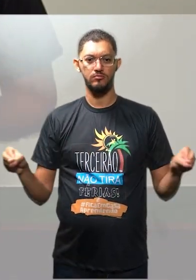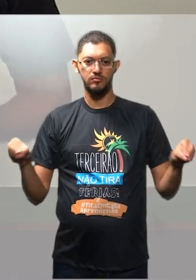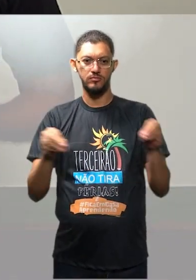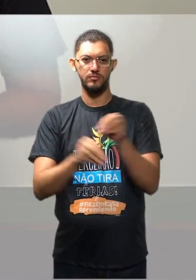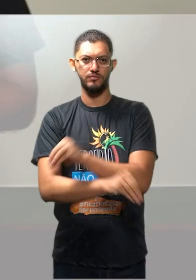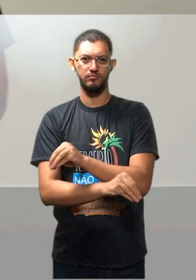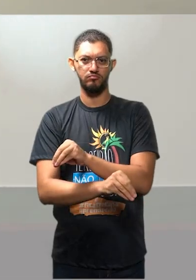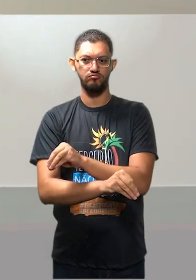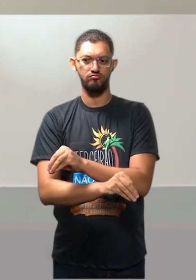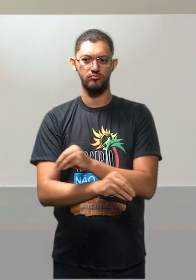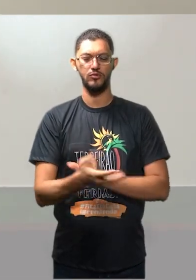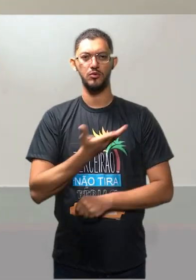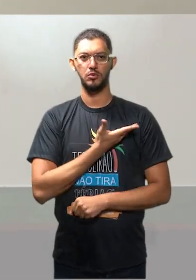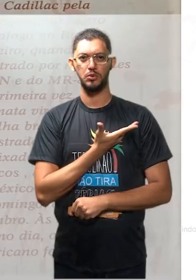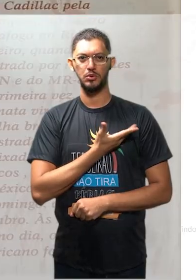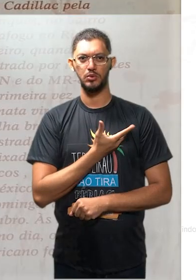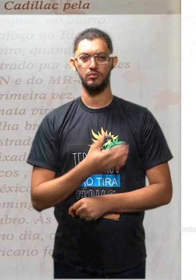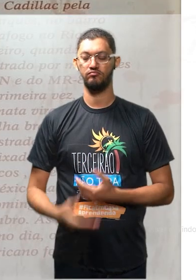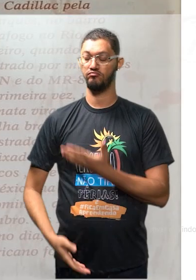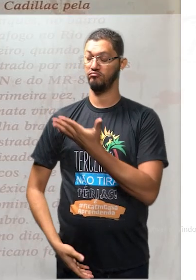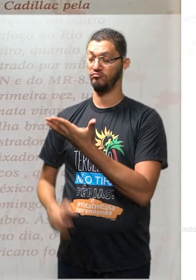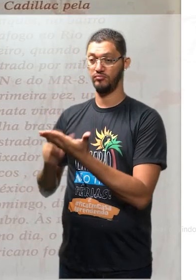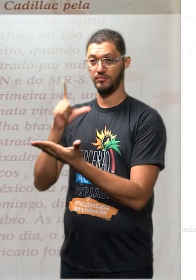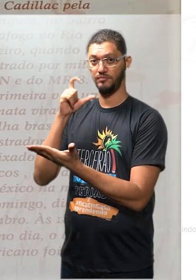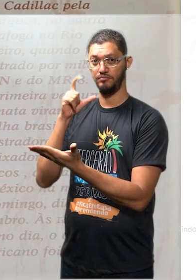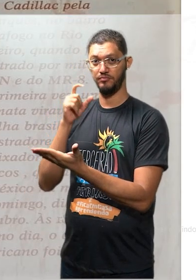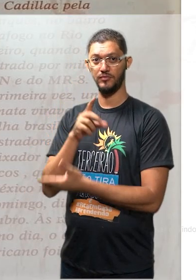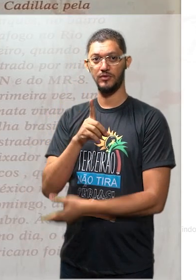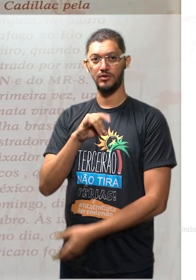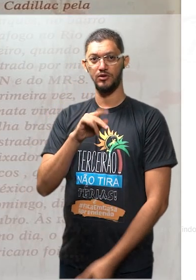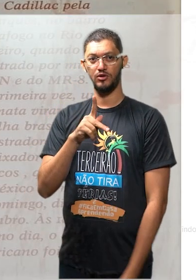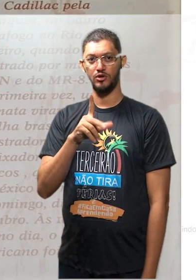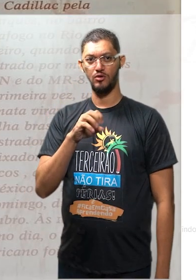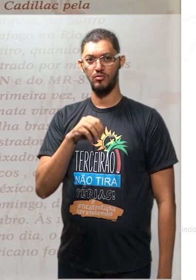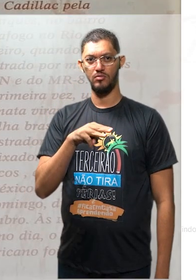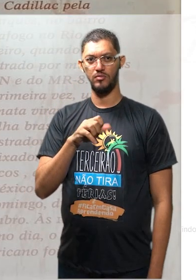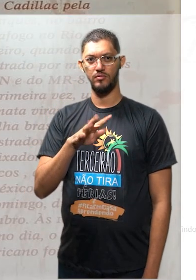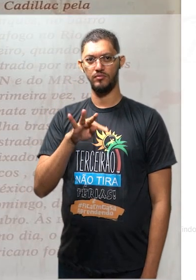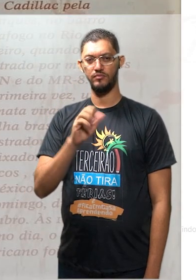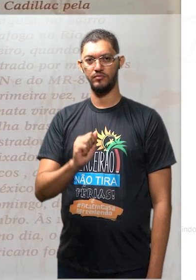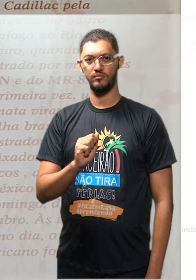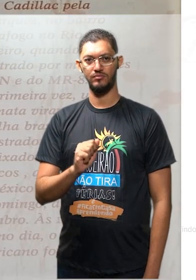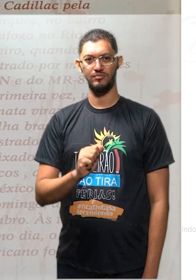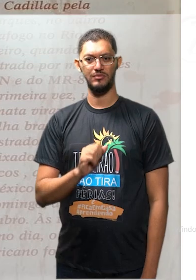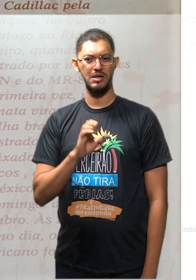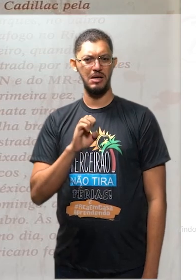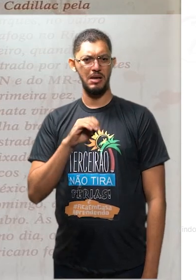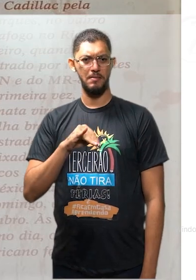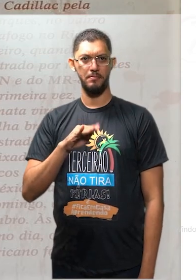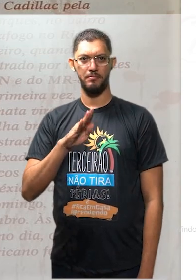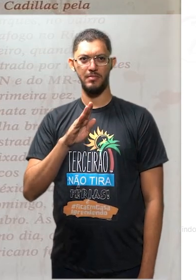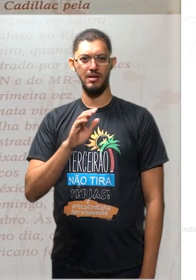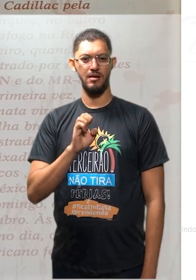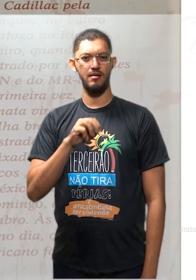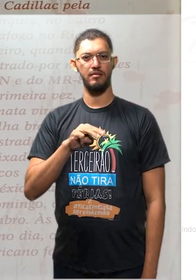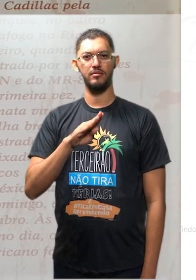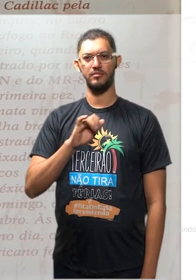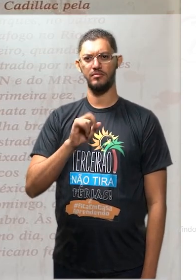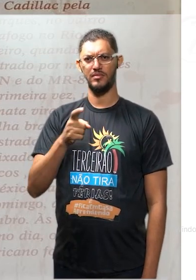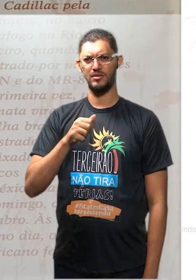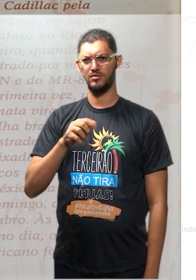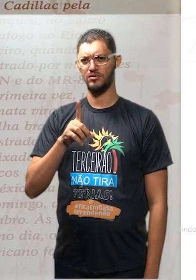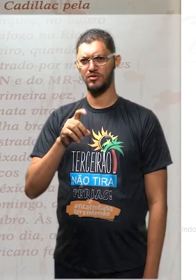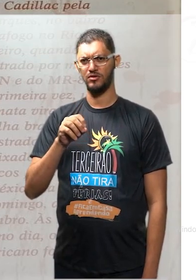companheiros. E nessa foto, o diplomata é o embaixador dos Estados Unidos, tá? Charles Brooks